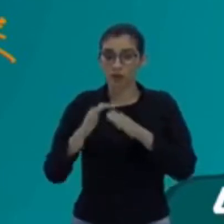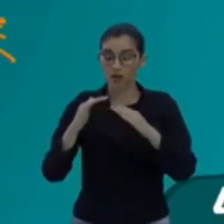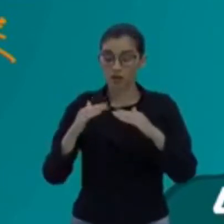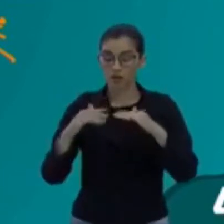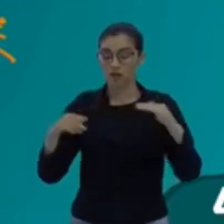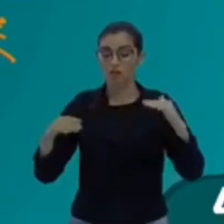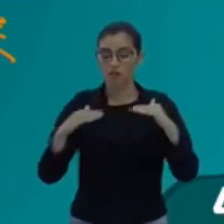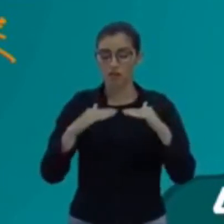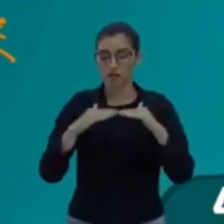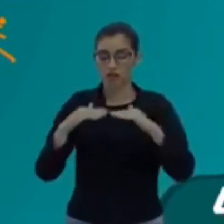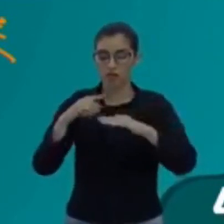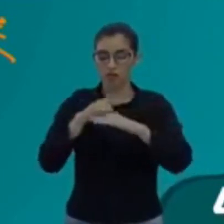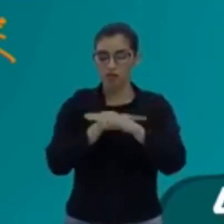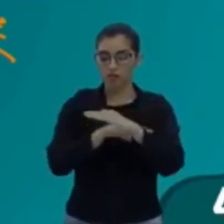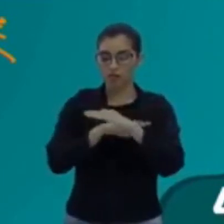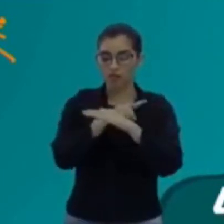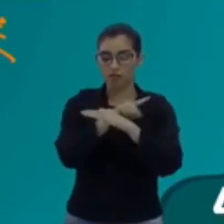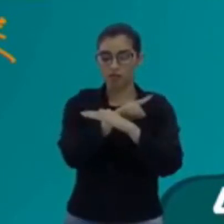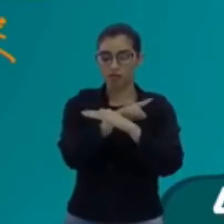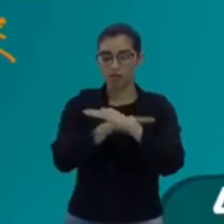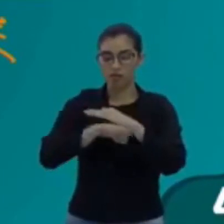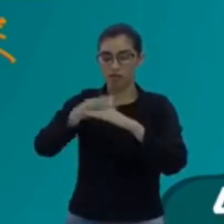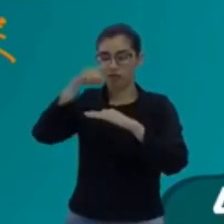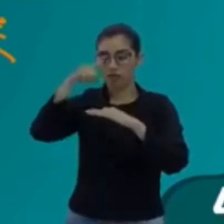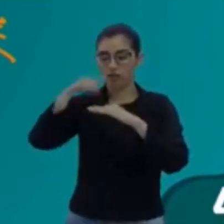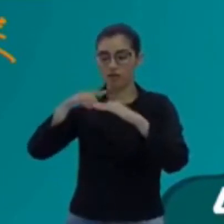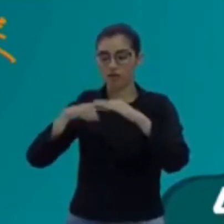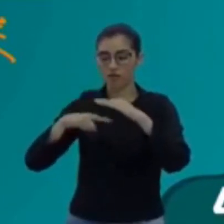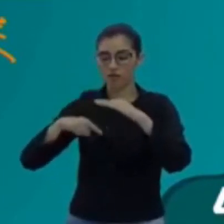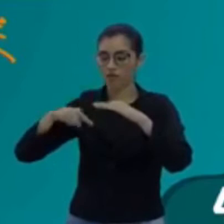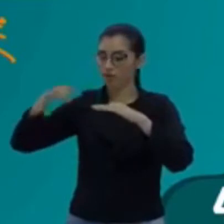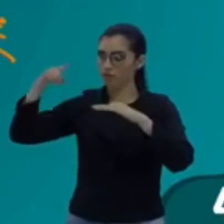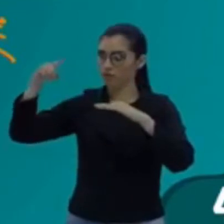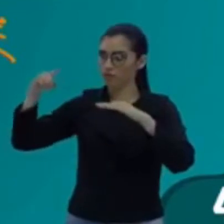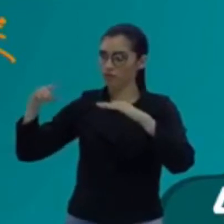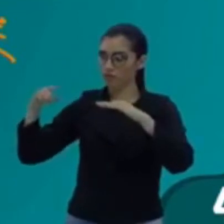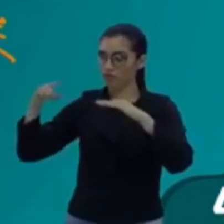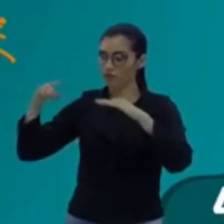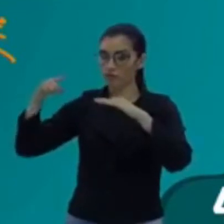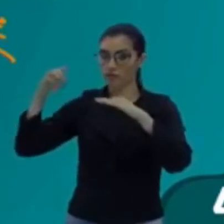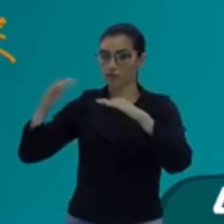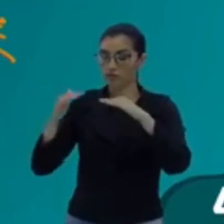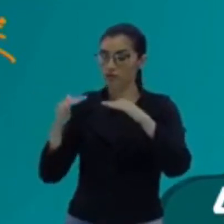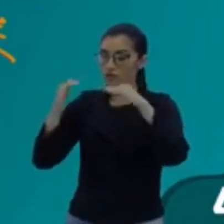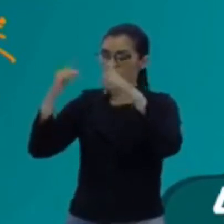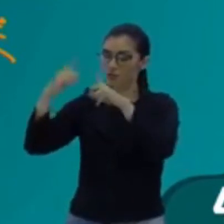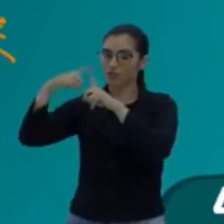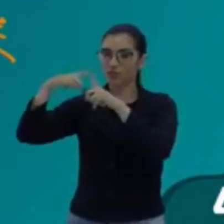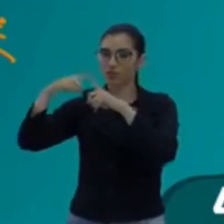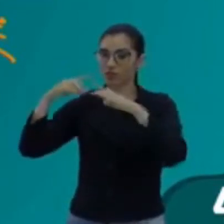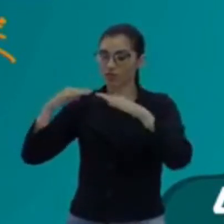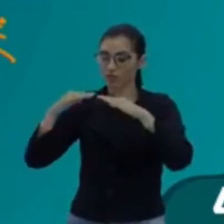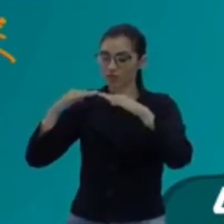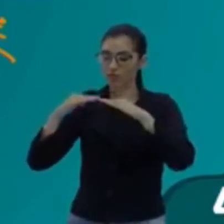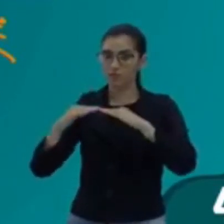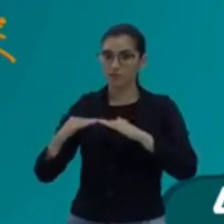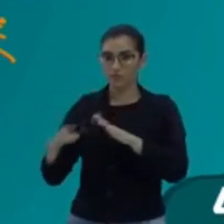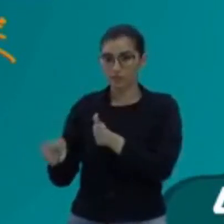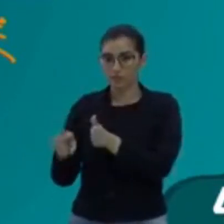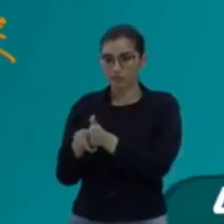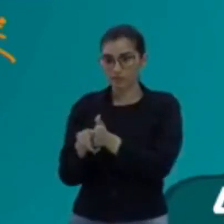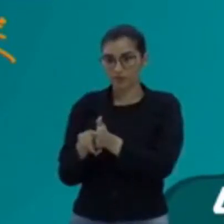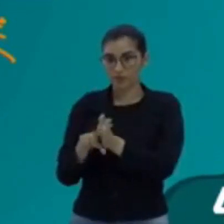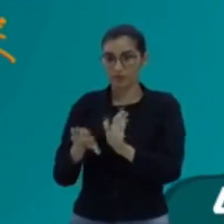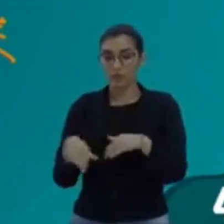posso ter uma amplitude, só vou colocar o A agora. Positivo é uma amplitude negativa. Então, já